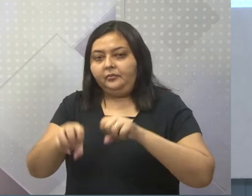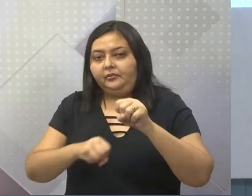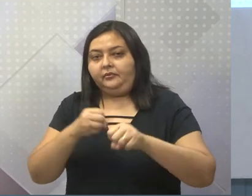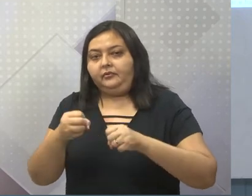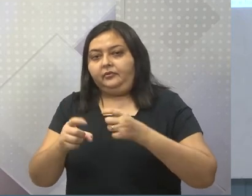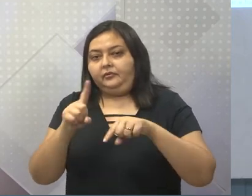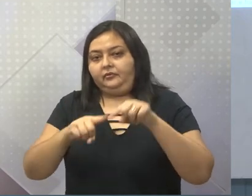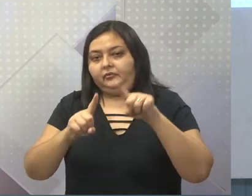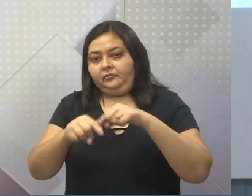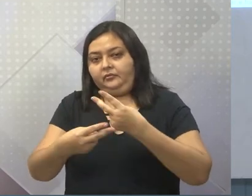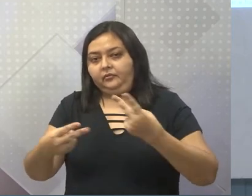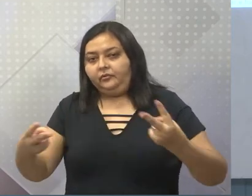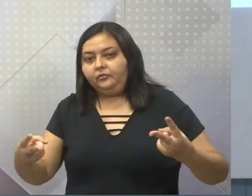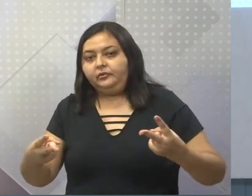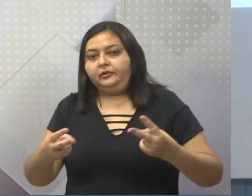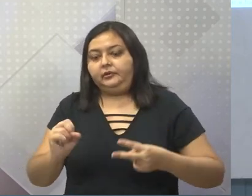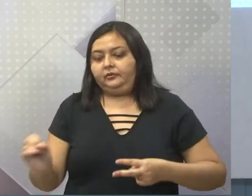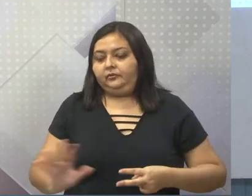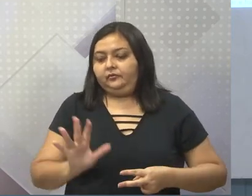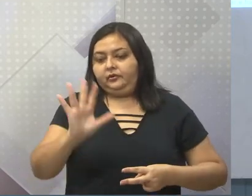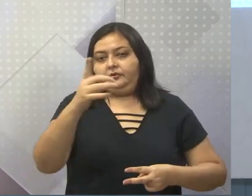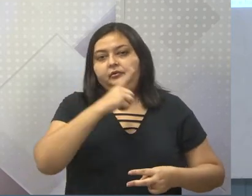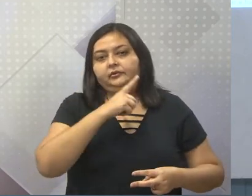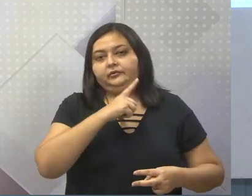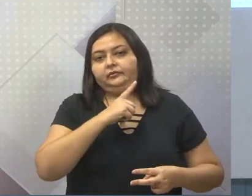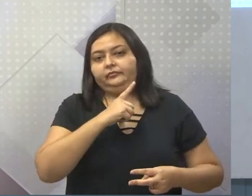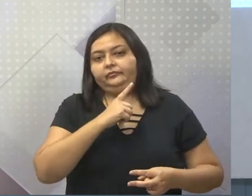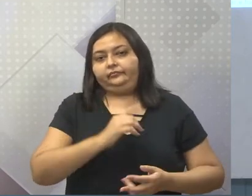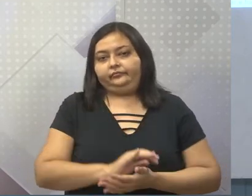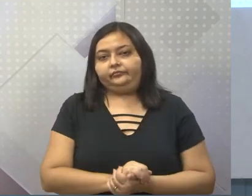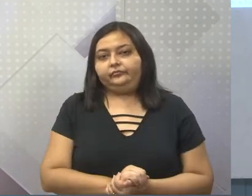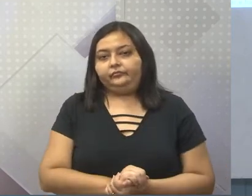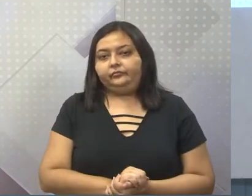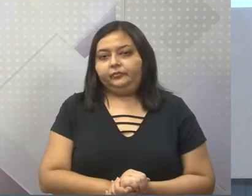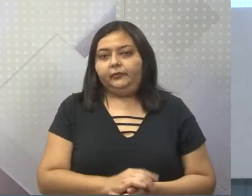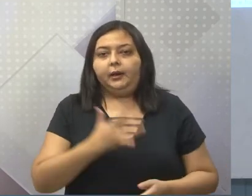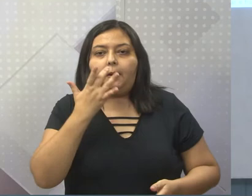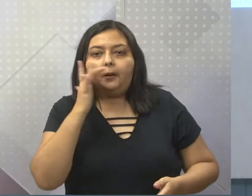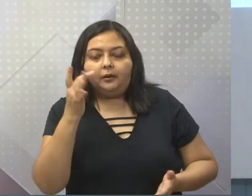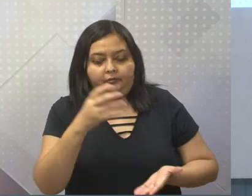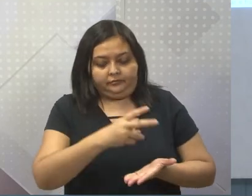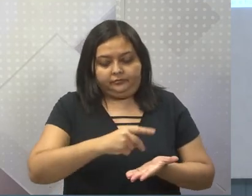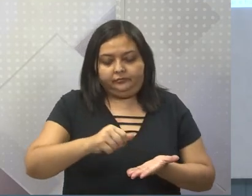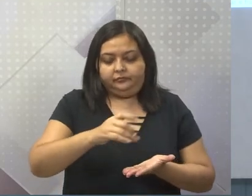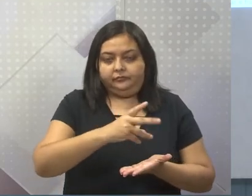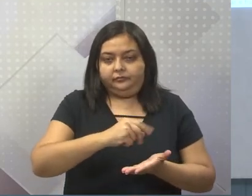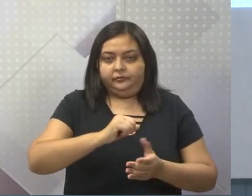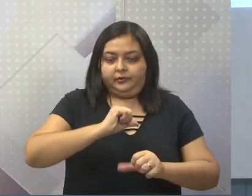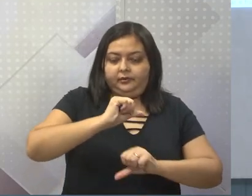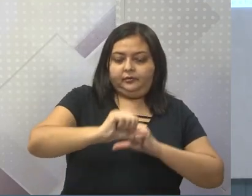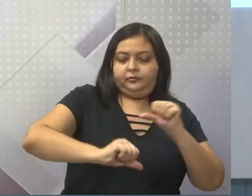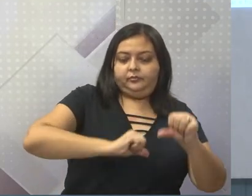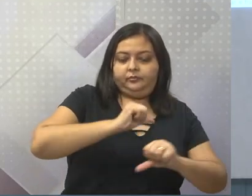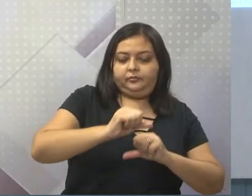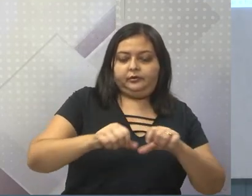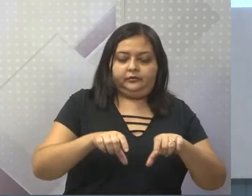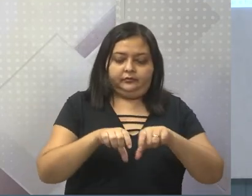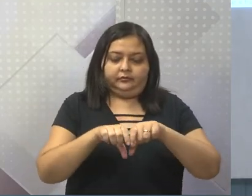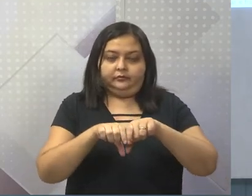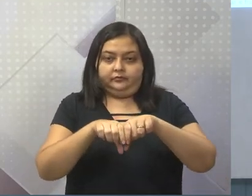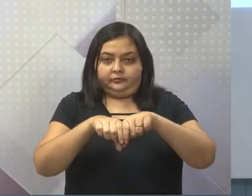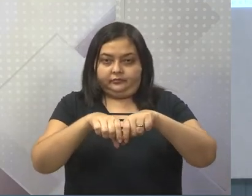E essas casas de fundições eram justamente o que funcionava. Você levava o ouro em pó, em fragmento, e levava pra se transformar em barra.